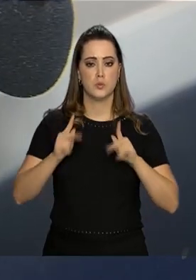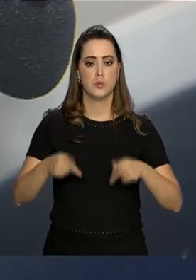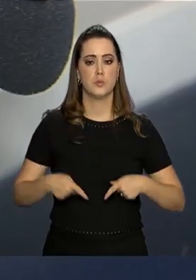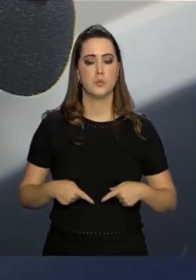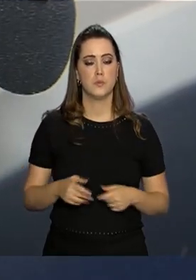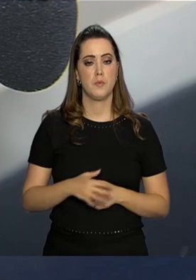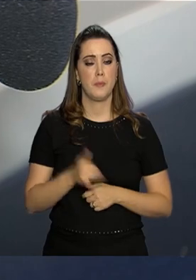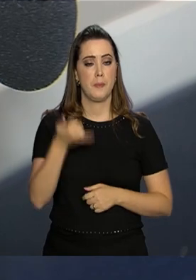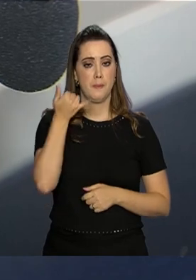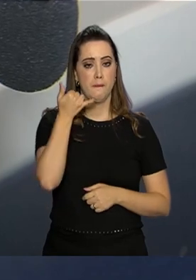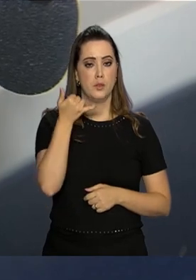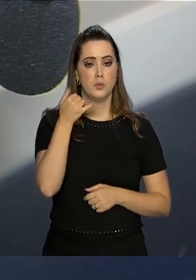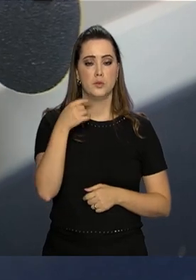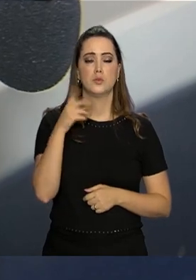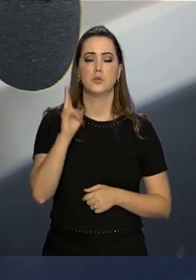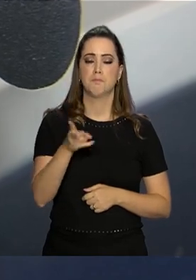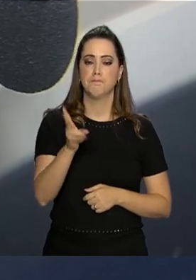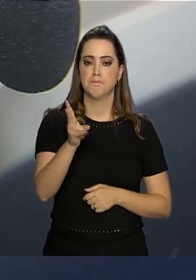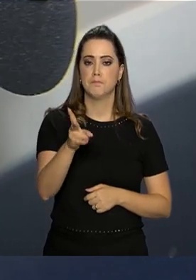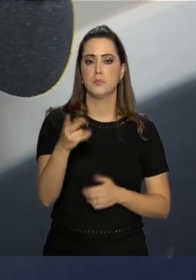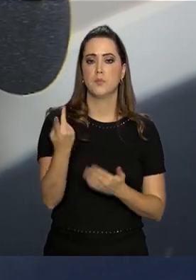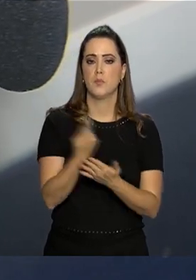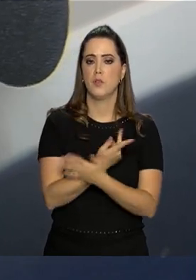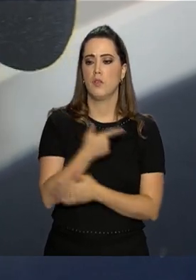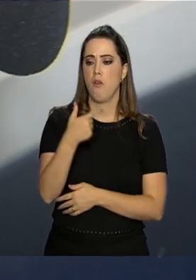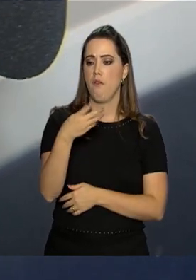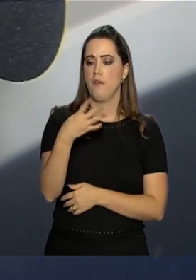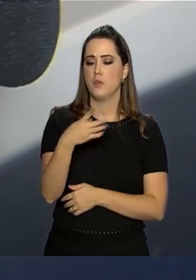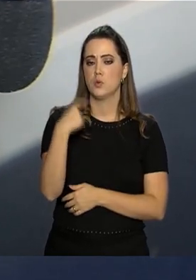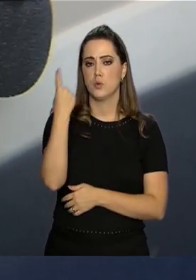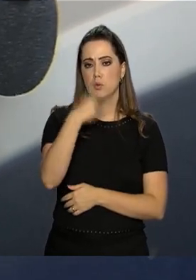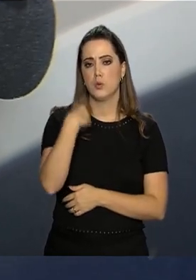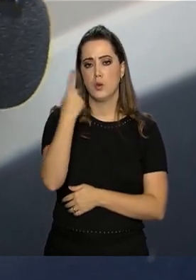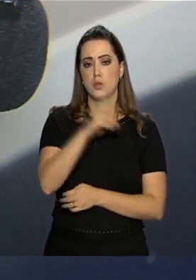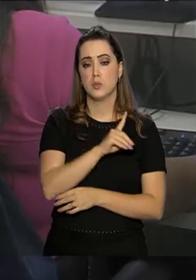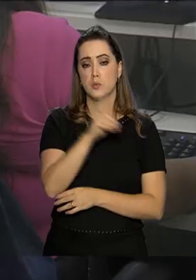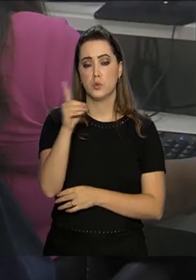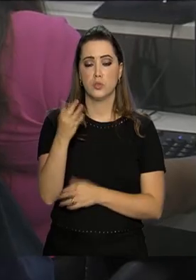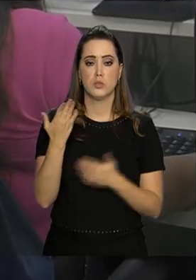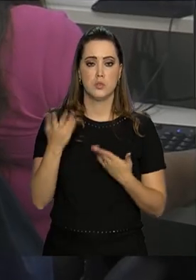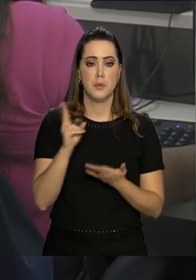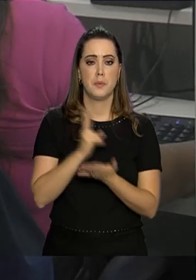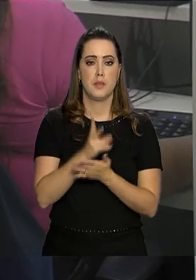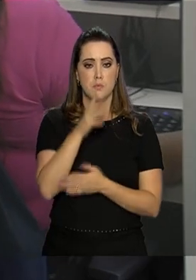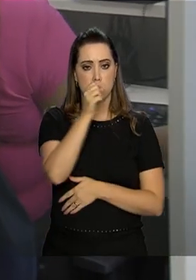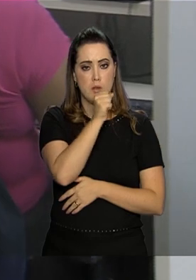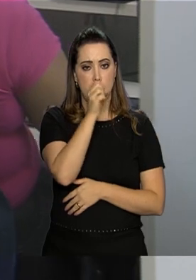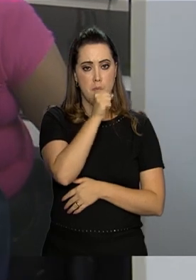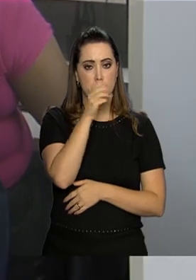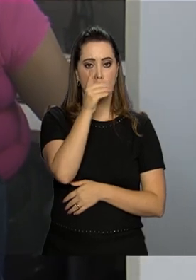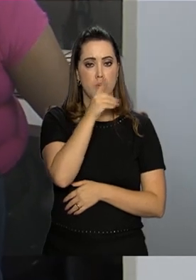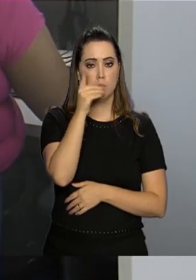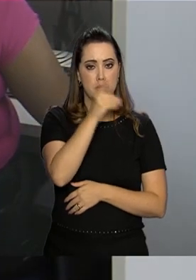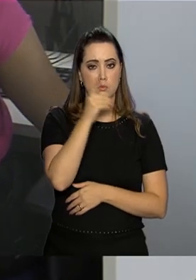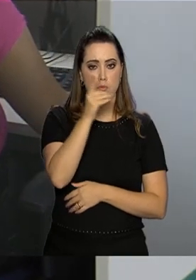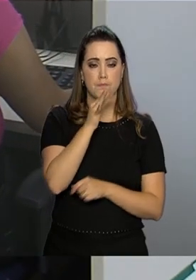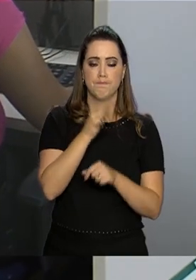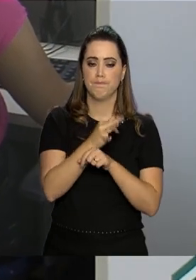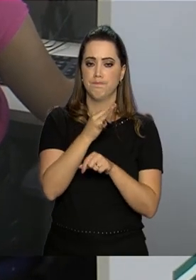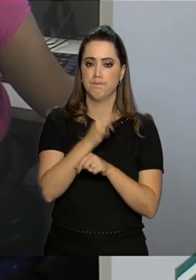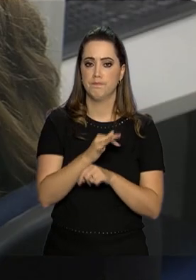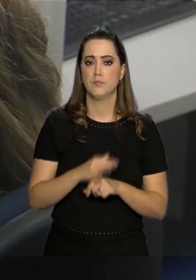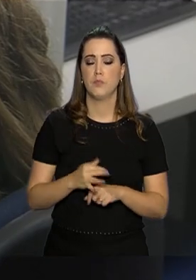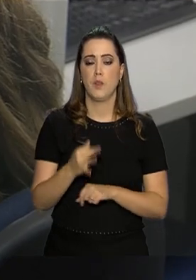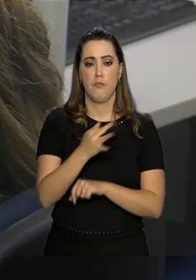O telefone funciona diariamente, 24 horas por dia, incluindo sábados, domingos e